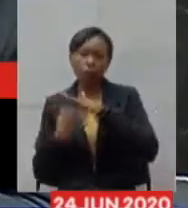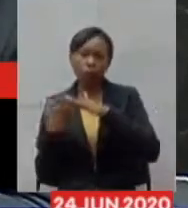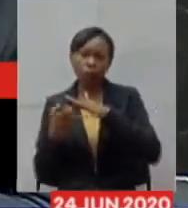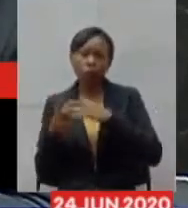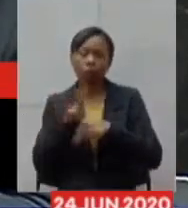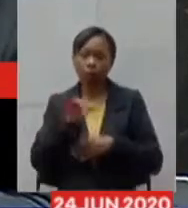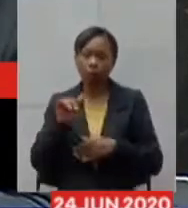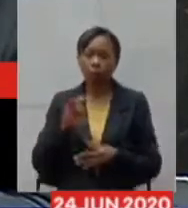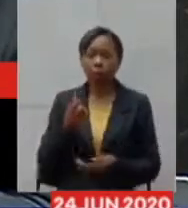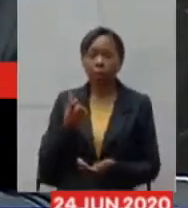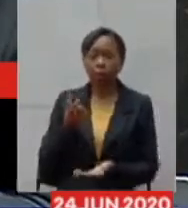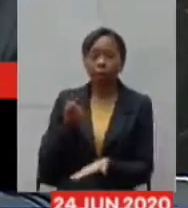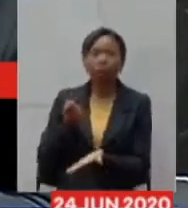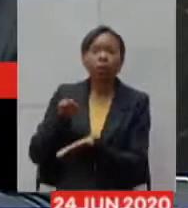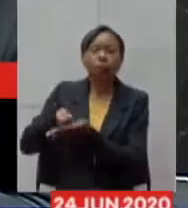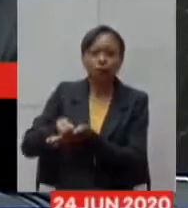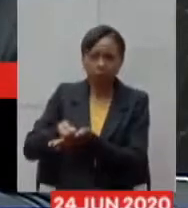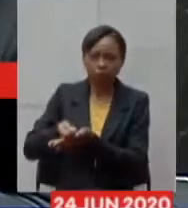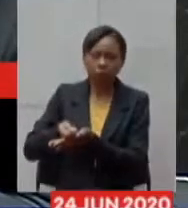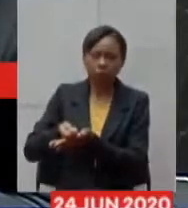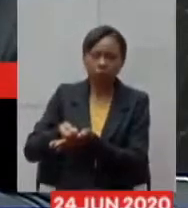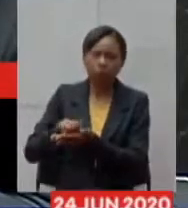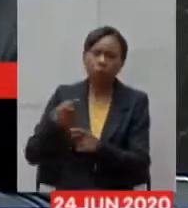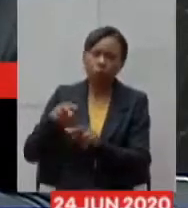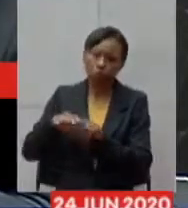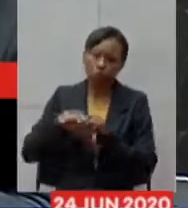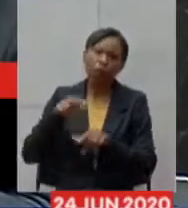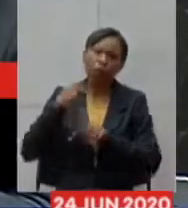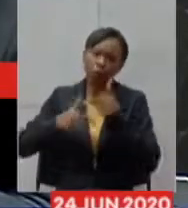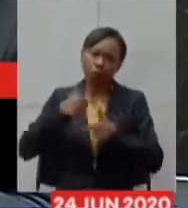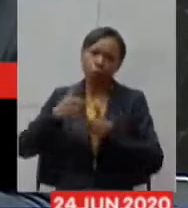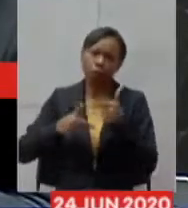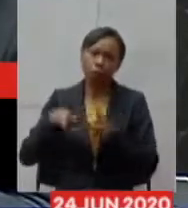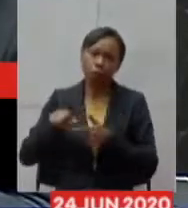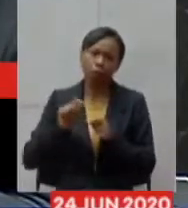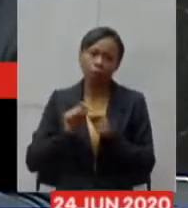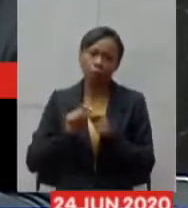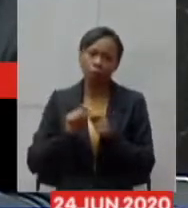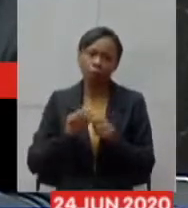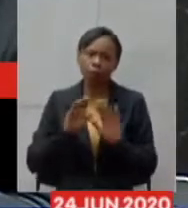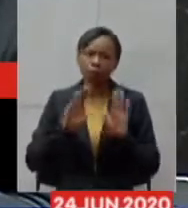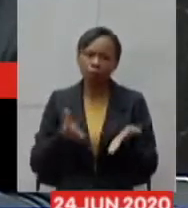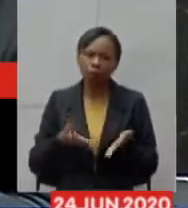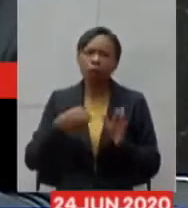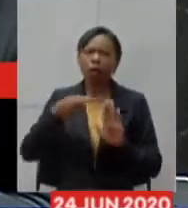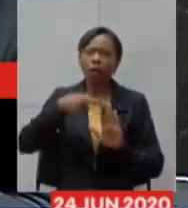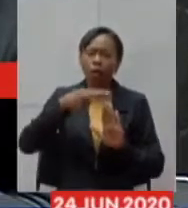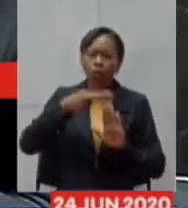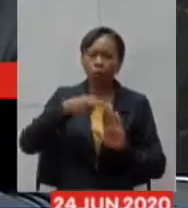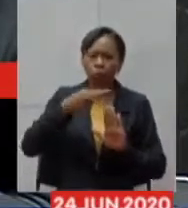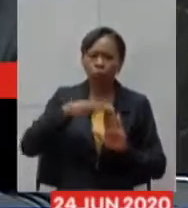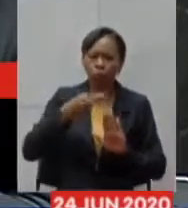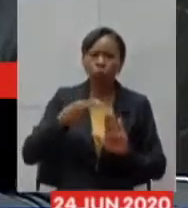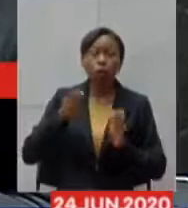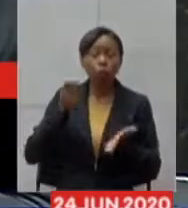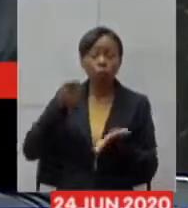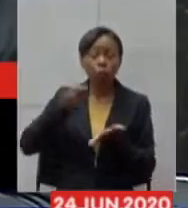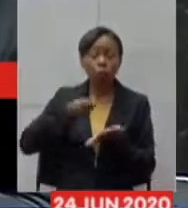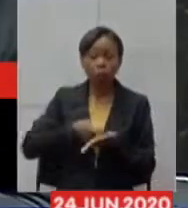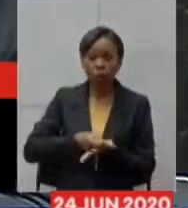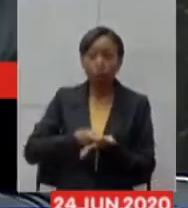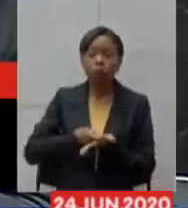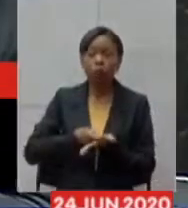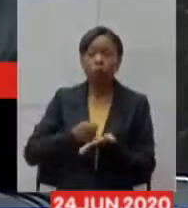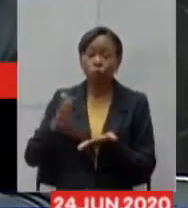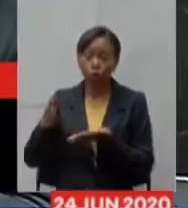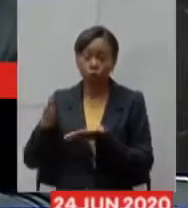prestados nós tivemos já uma resolução da CIB sobre o pagamento dos que já foram habilitados